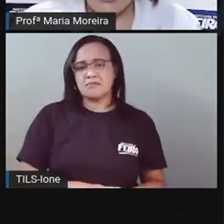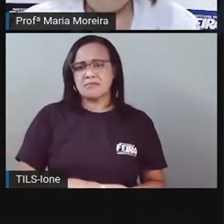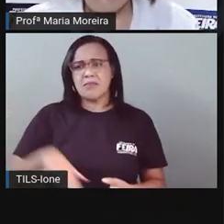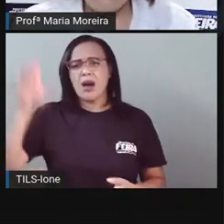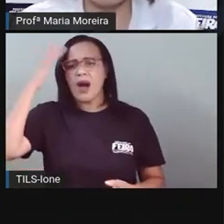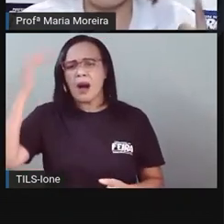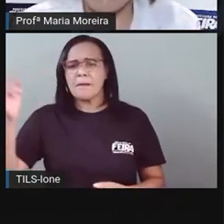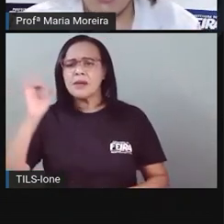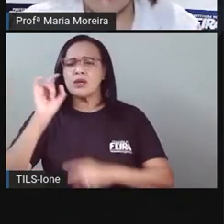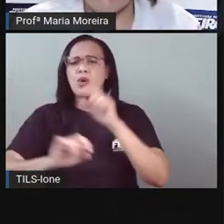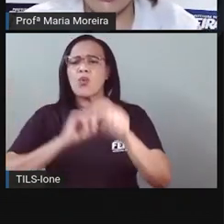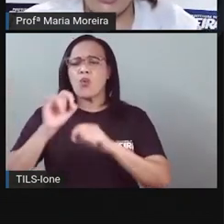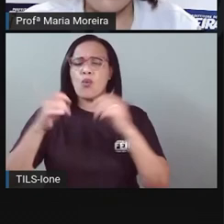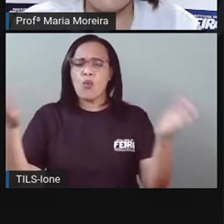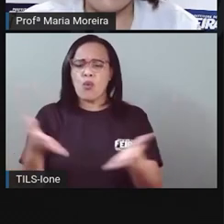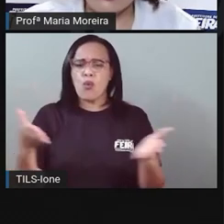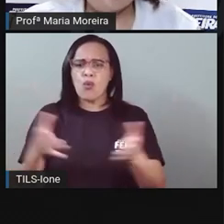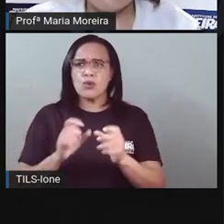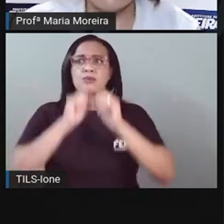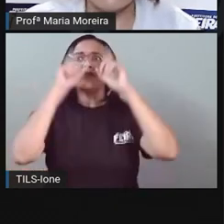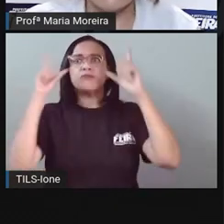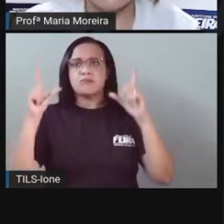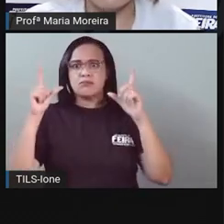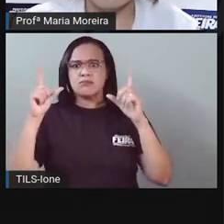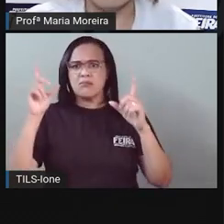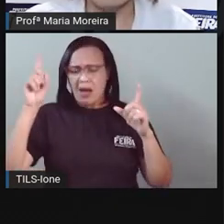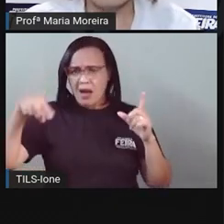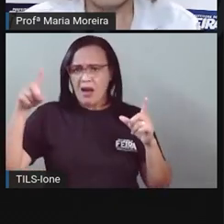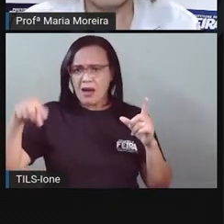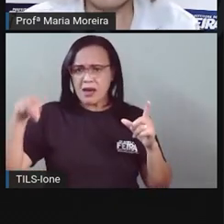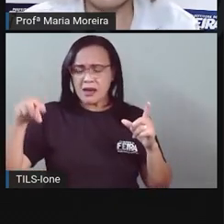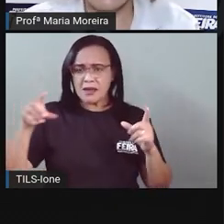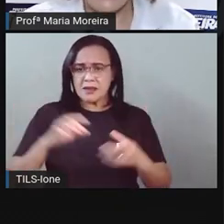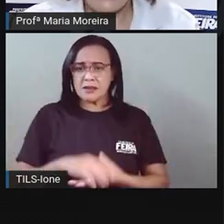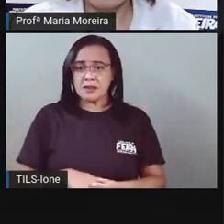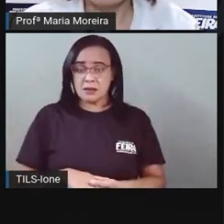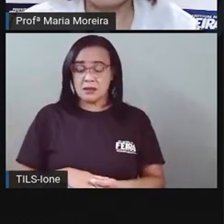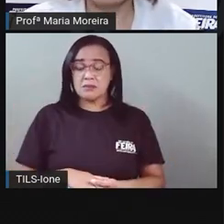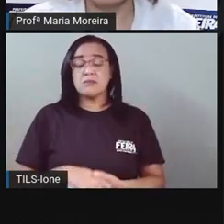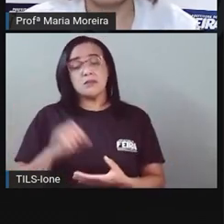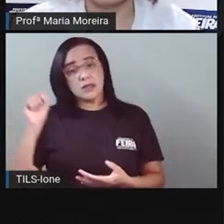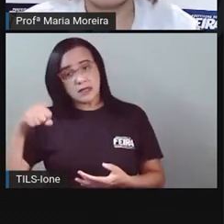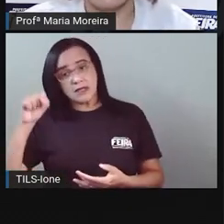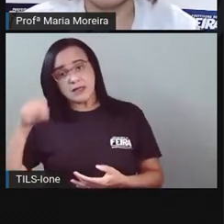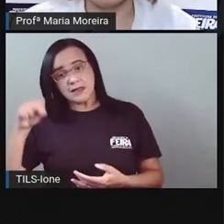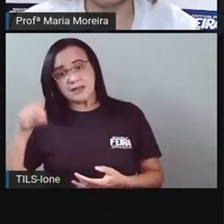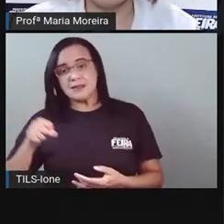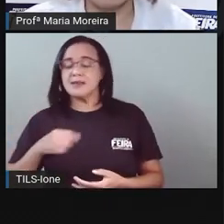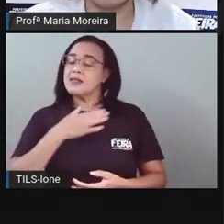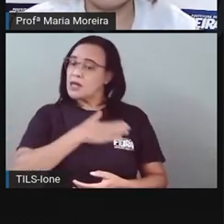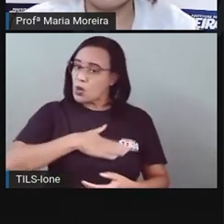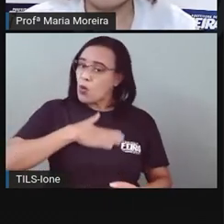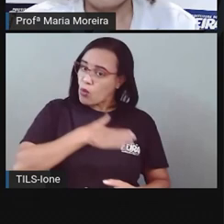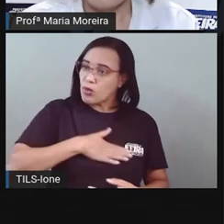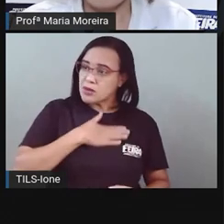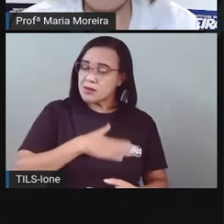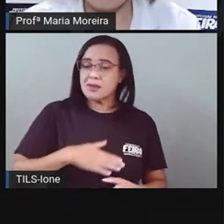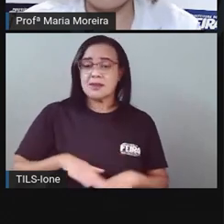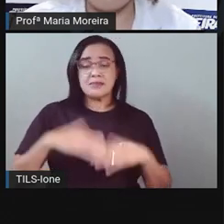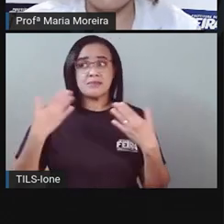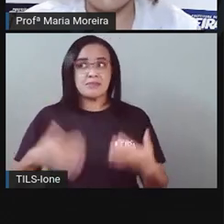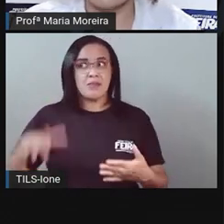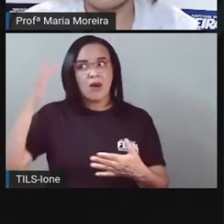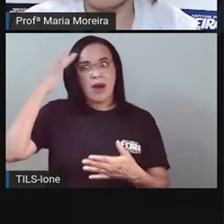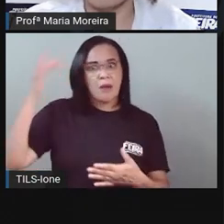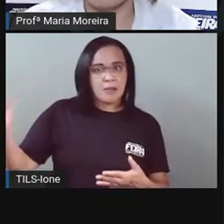É um hoje Que vai acordar É isso aí, Carol Pois é Ah, gostei disso, pai Então amanhã Eu vou